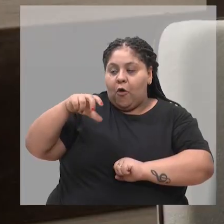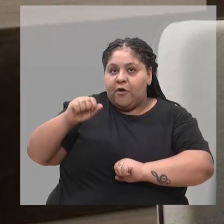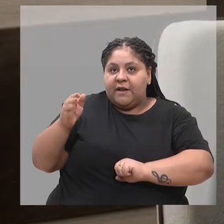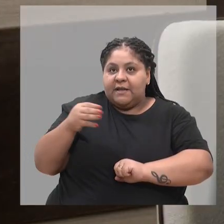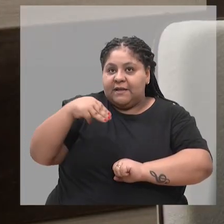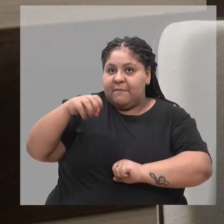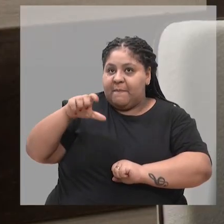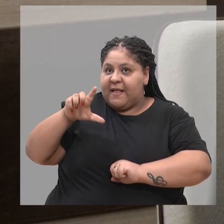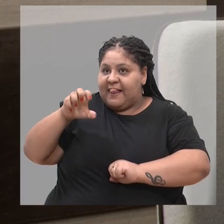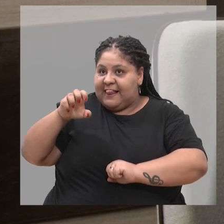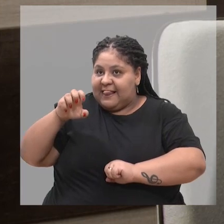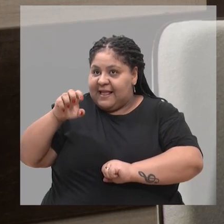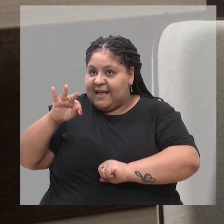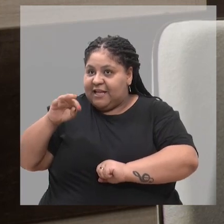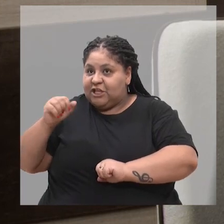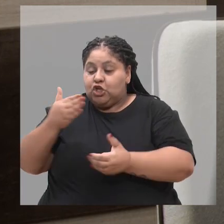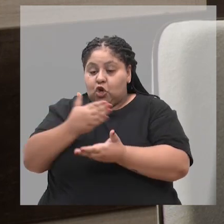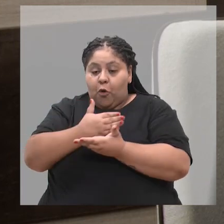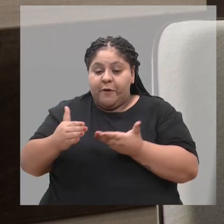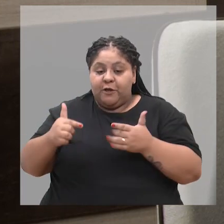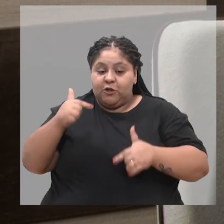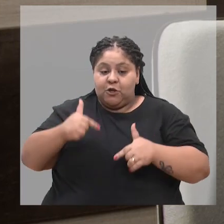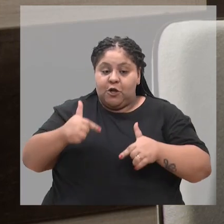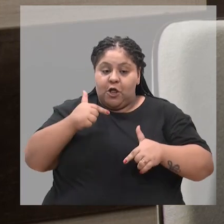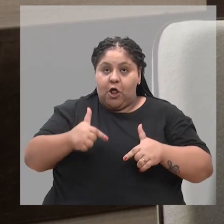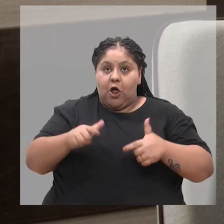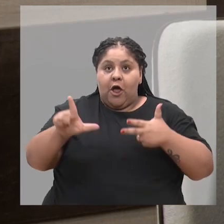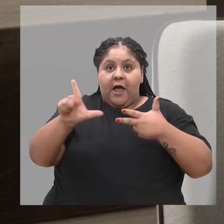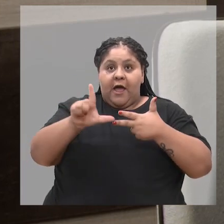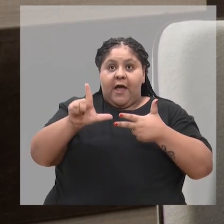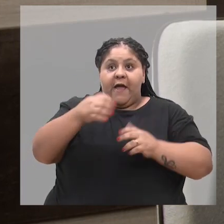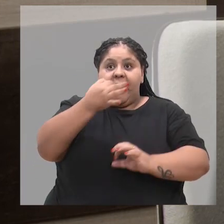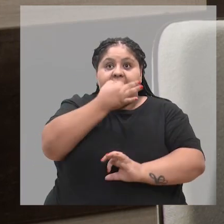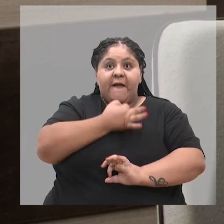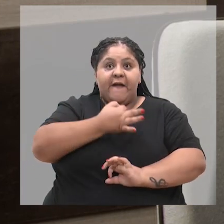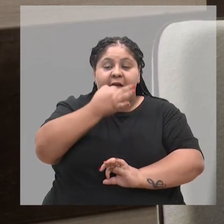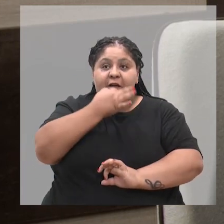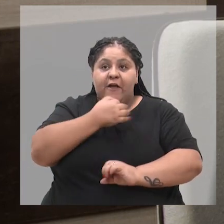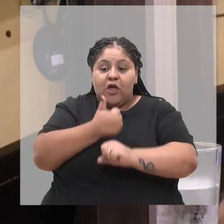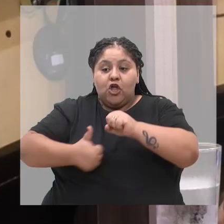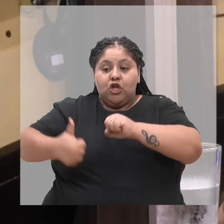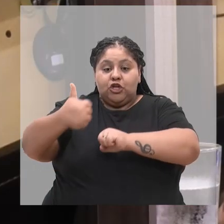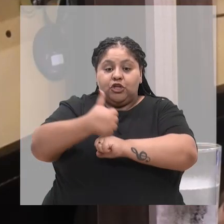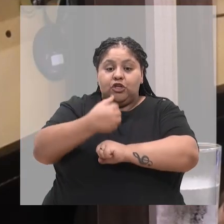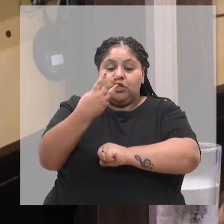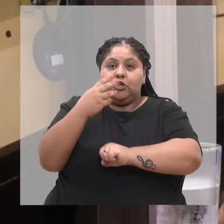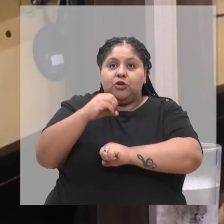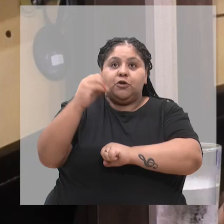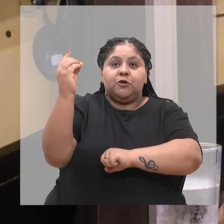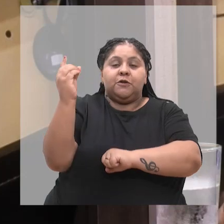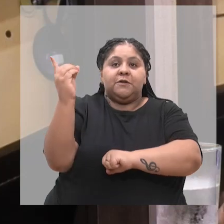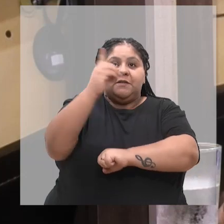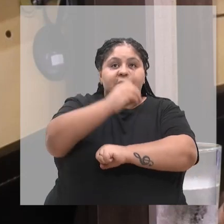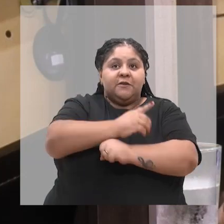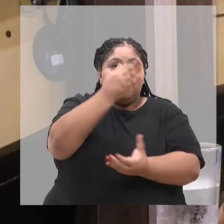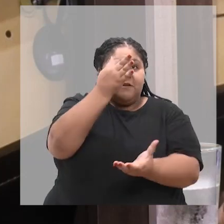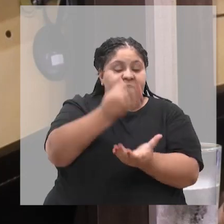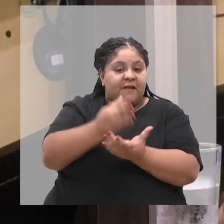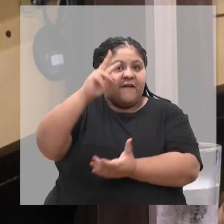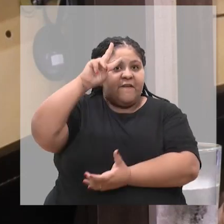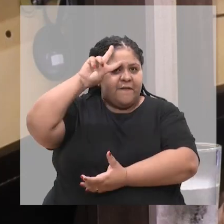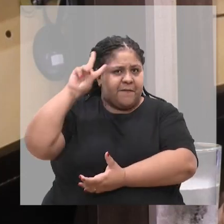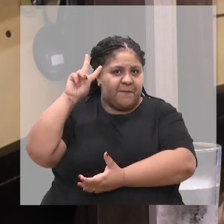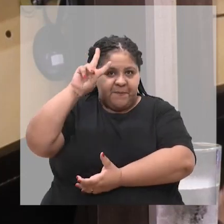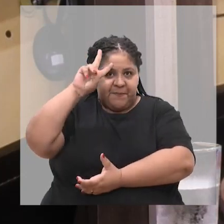acaba de assumir aqui no Legislativo Caxiense como suplente por 30 dias, na ausência do vereador Velocino Es,